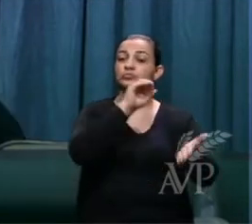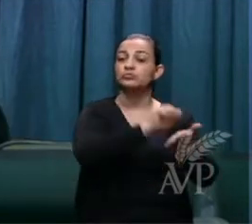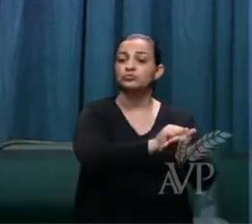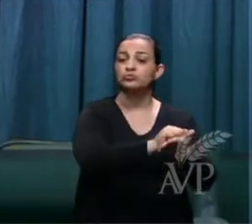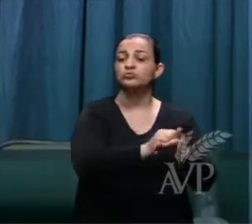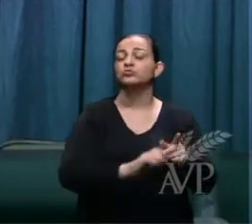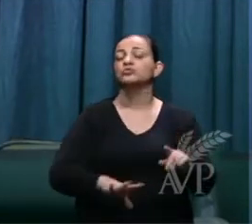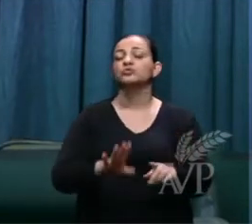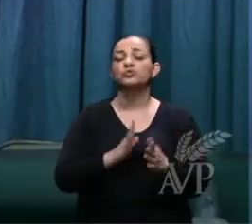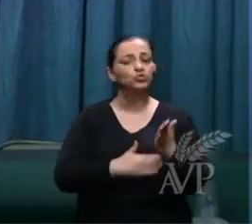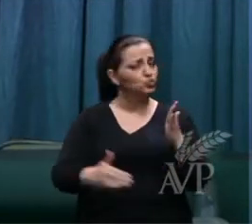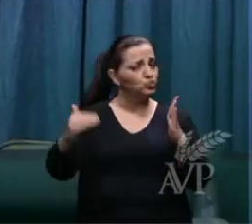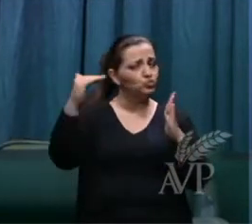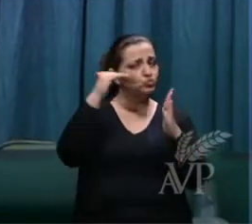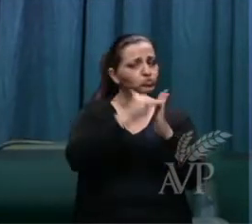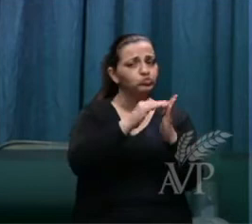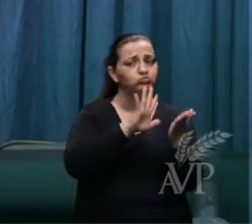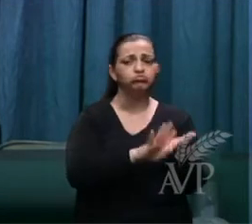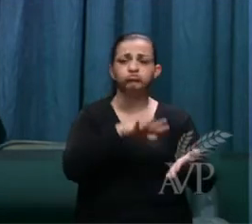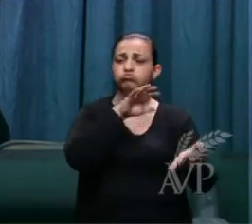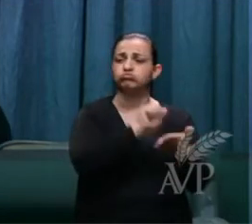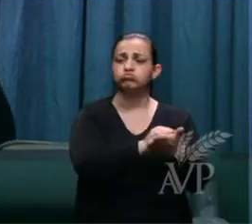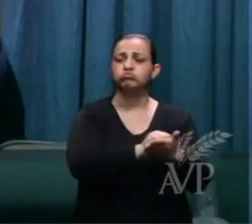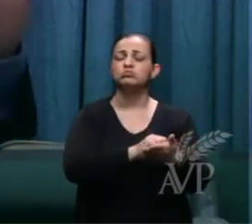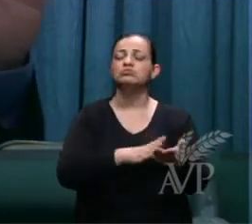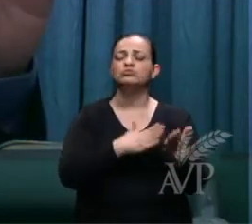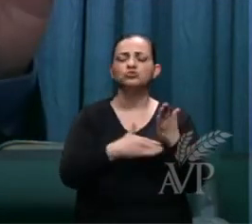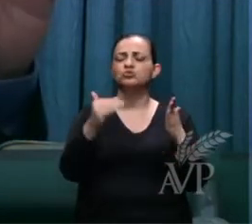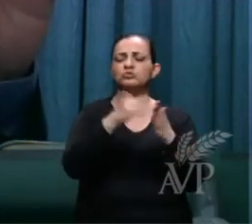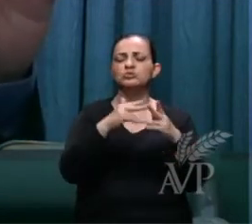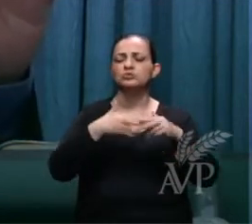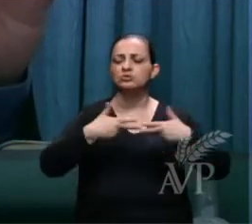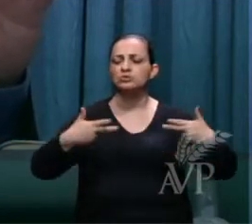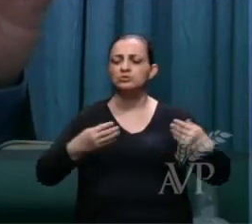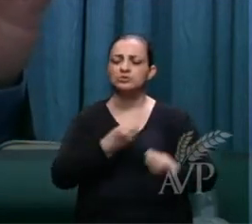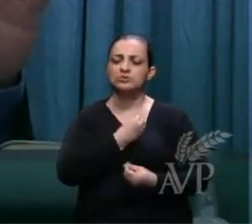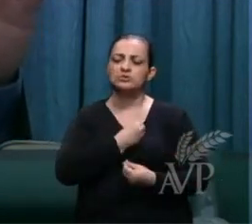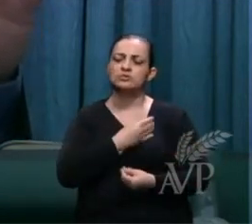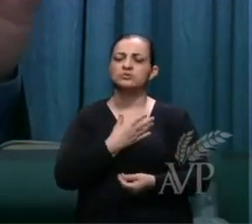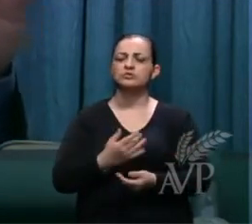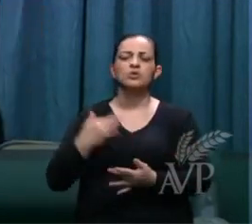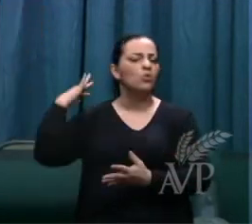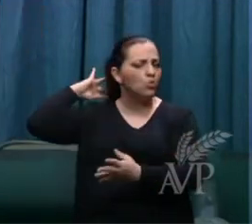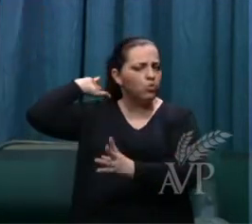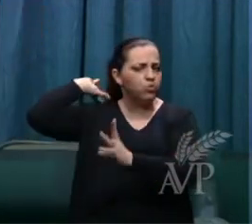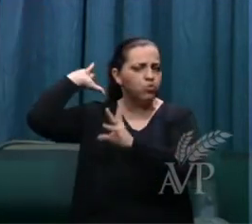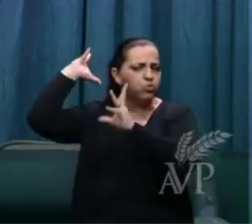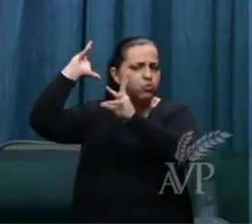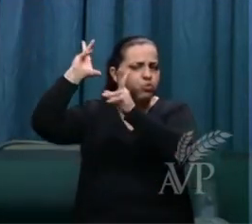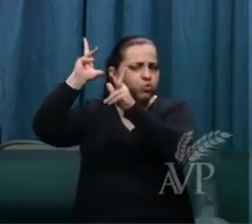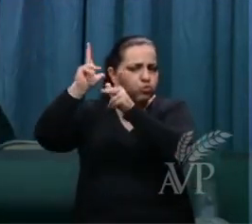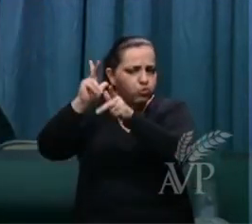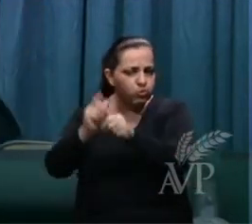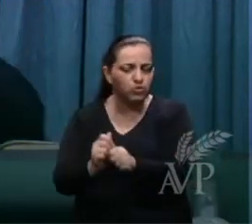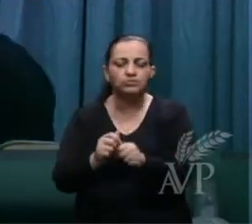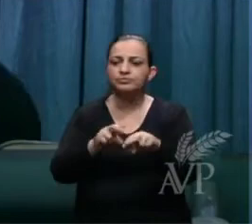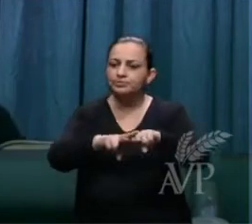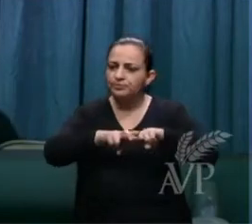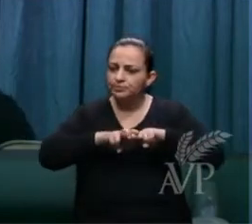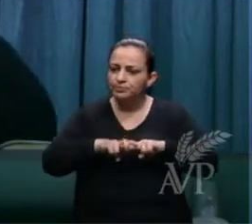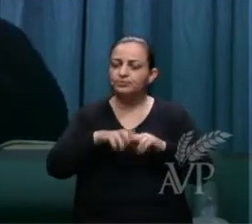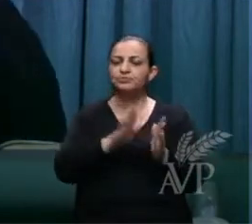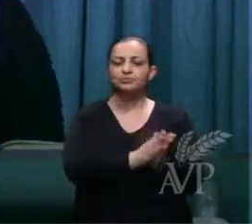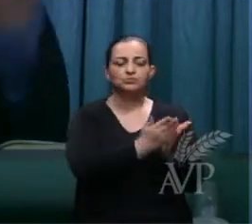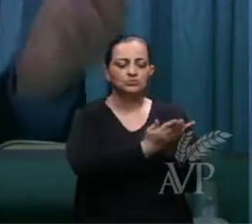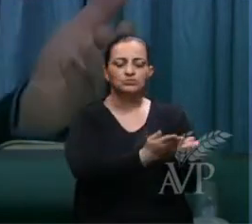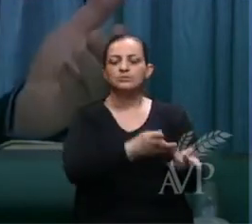registrado todas, todas, todas as coisas. Por isso, a Bíblia nos diz, abriram-se